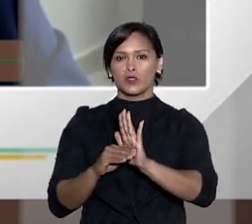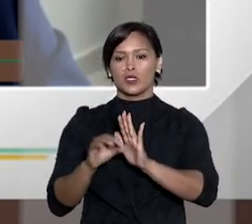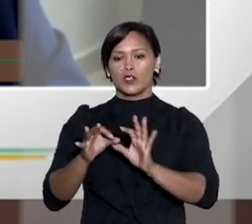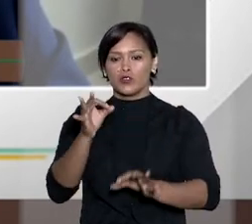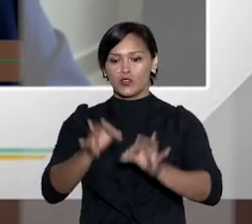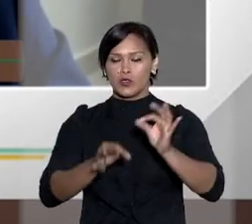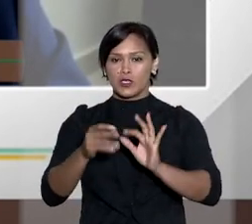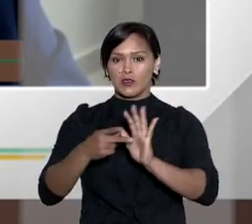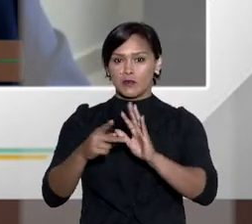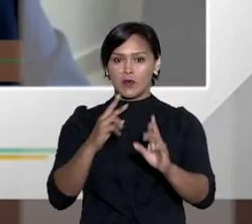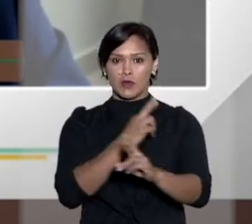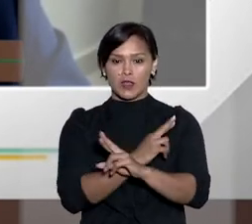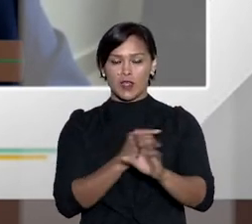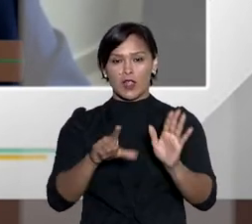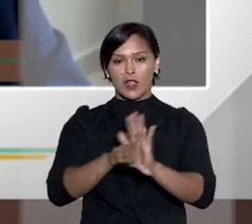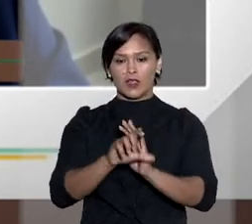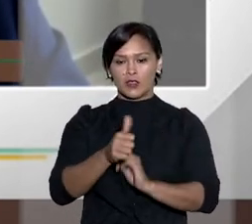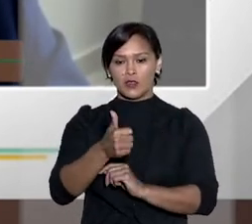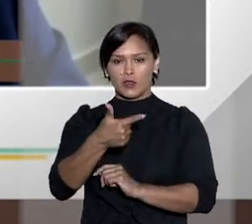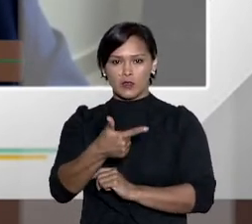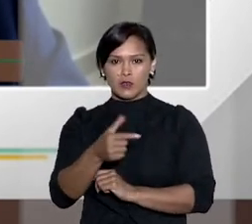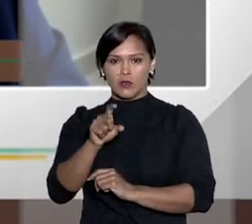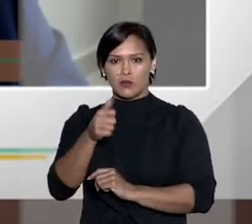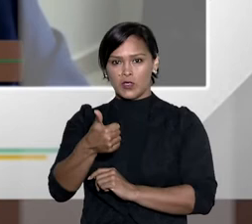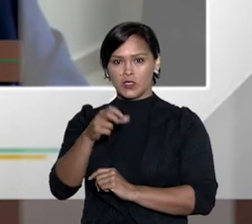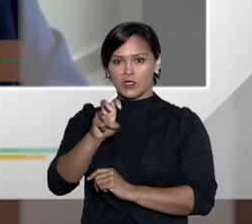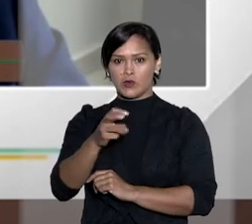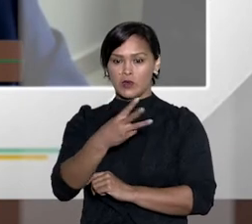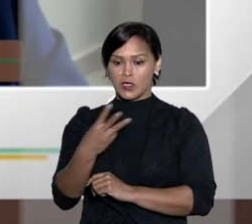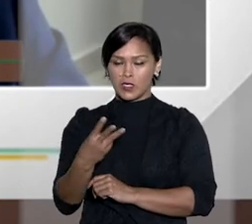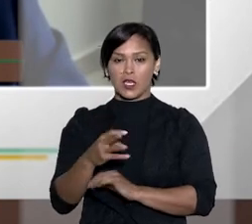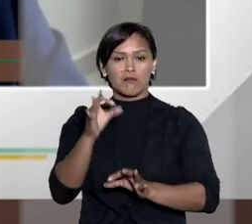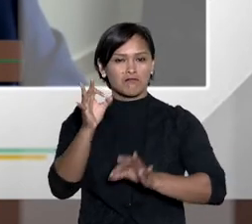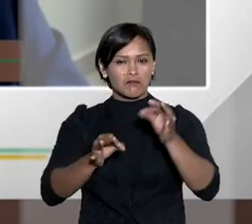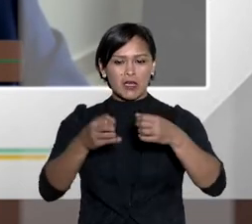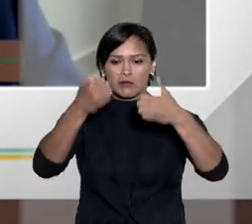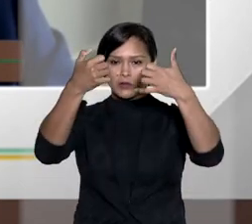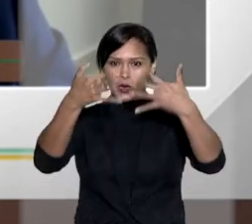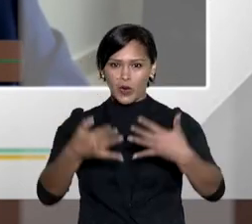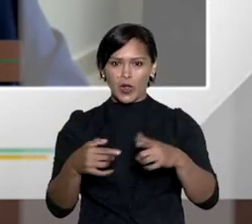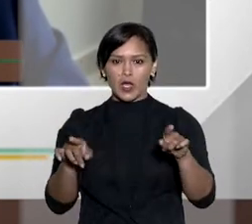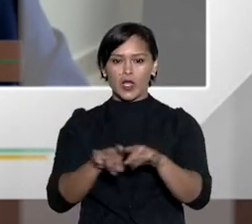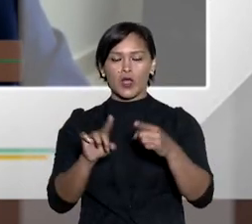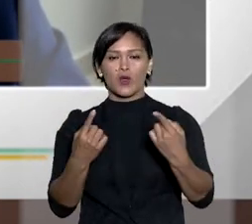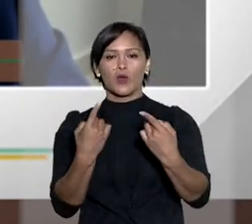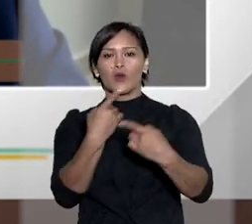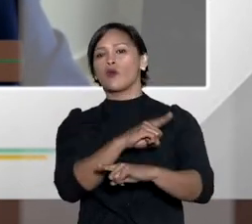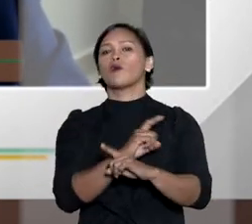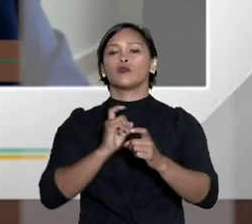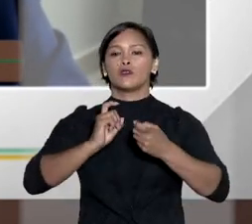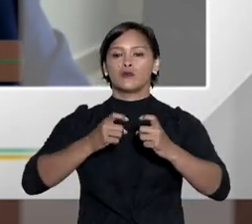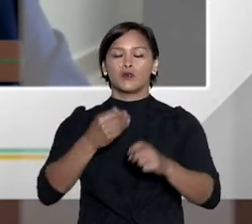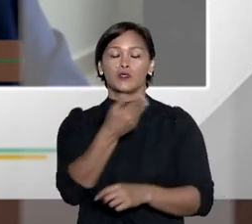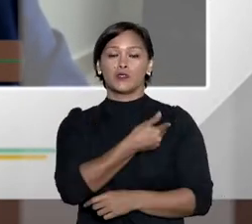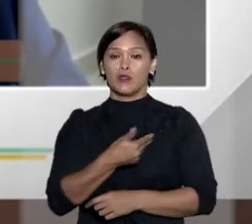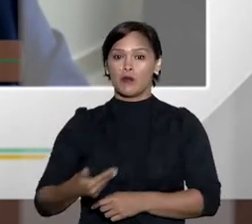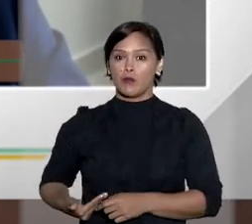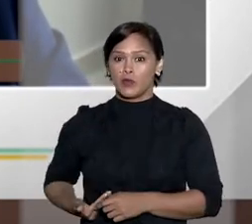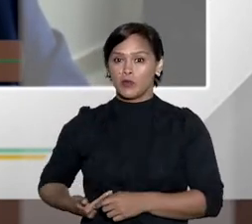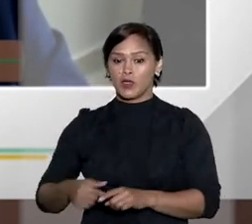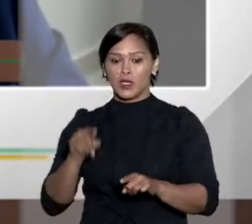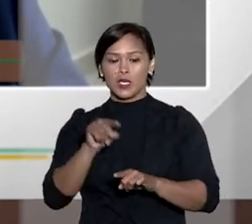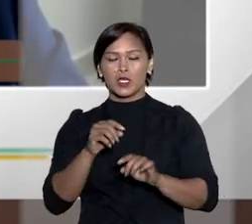.153, justamente para tratar de demandas contra a administração pública, e estabeleceu critérios